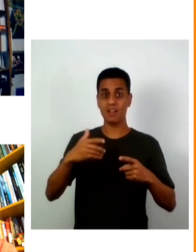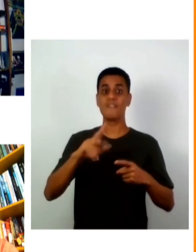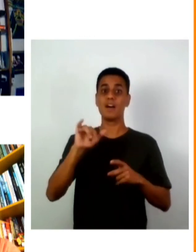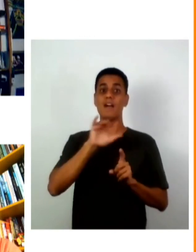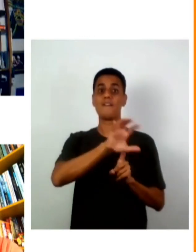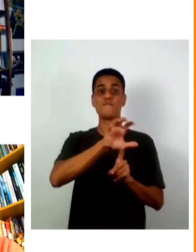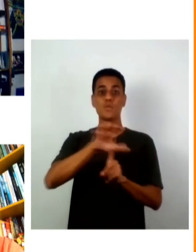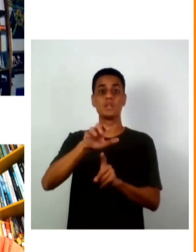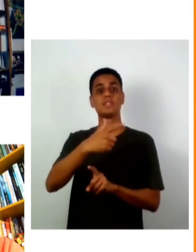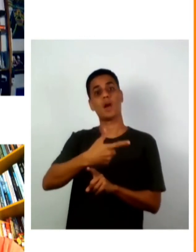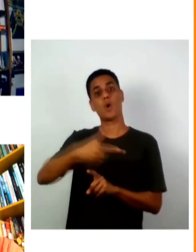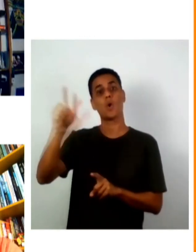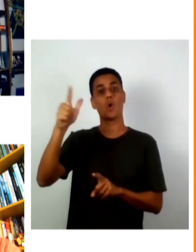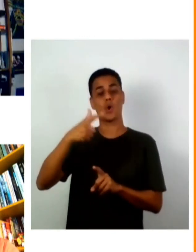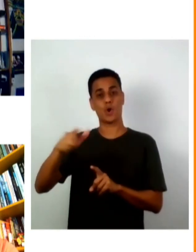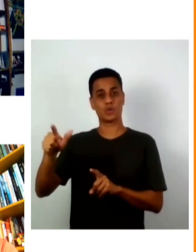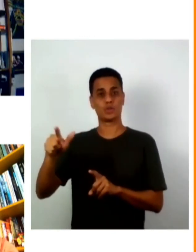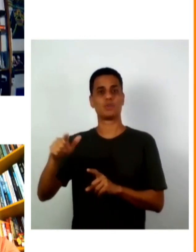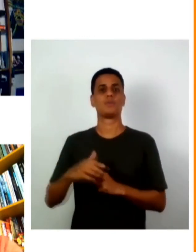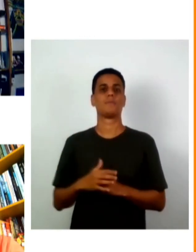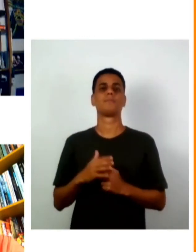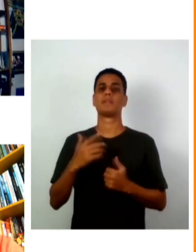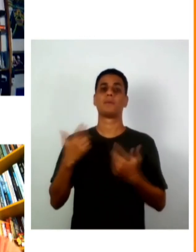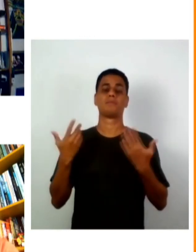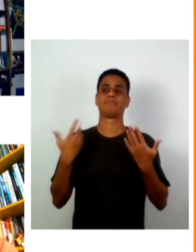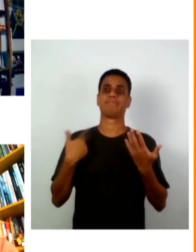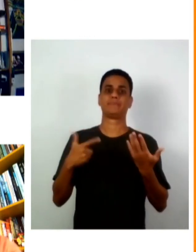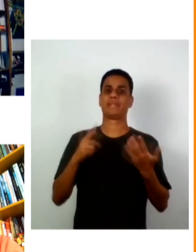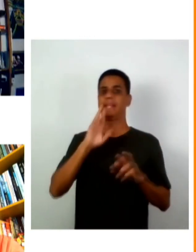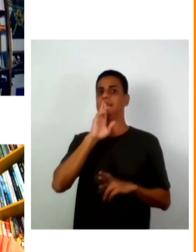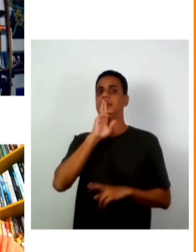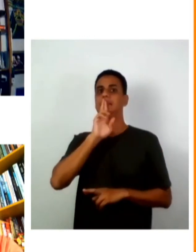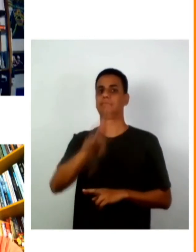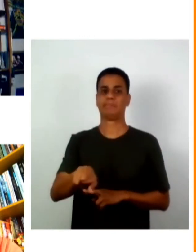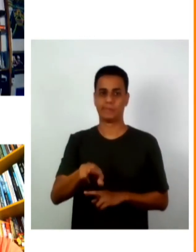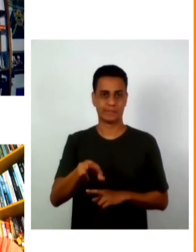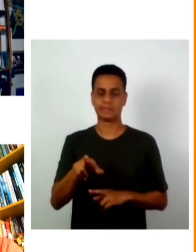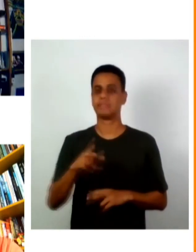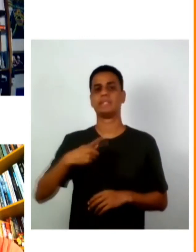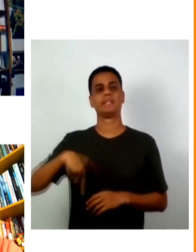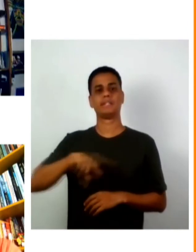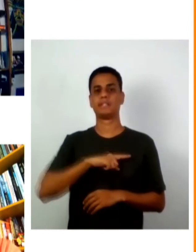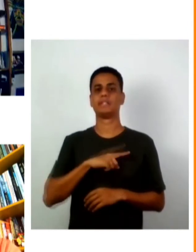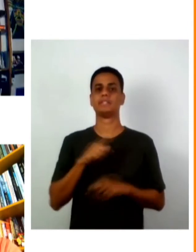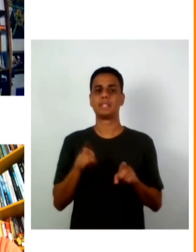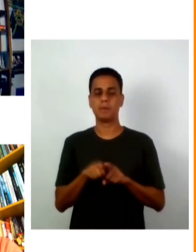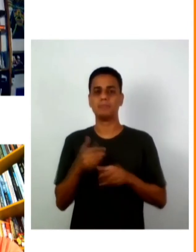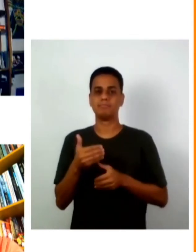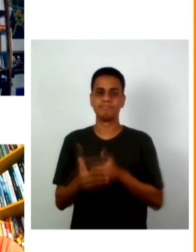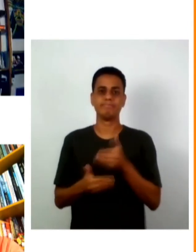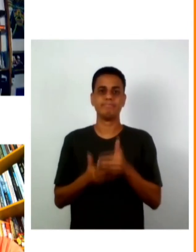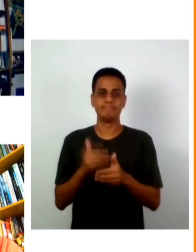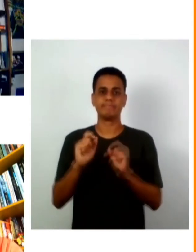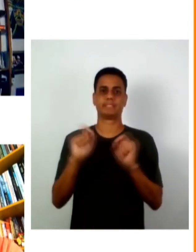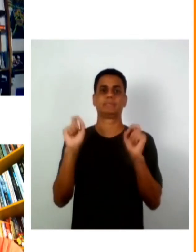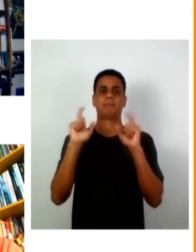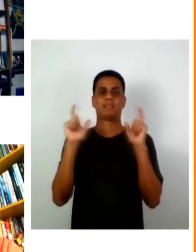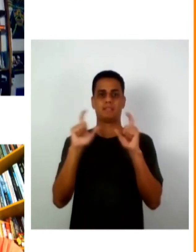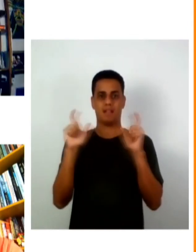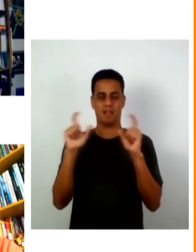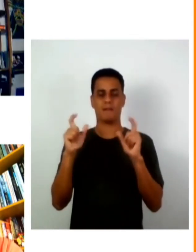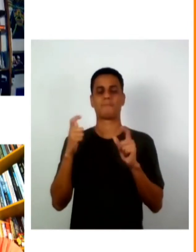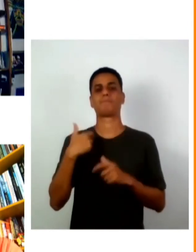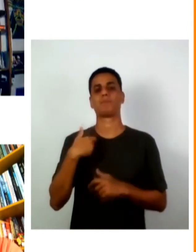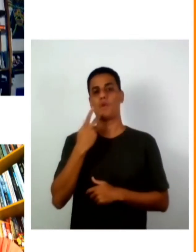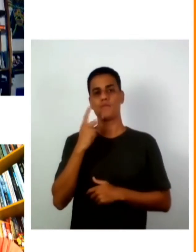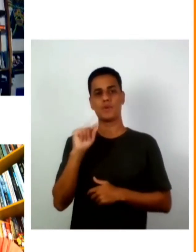foram retirados para poder passar para outros setores então ainda nós ainda estamos no despertar de tudo